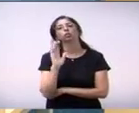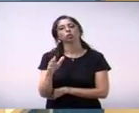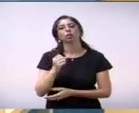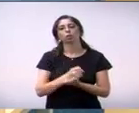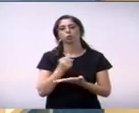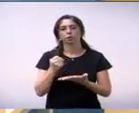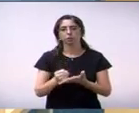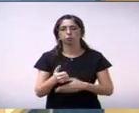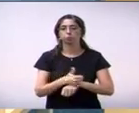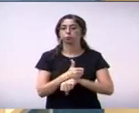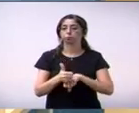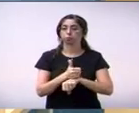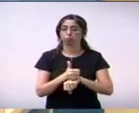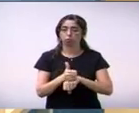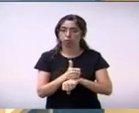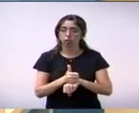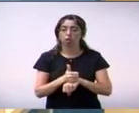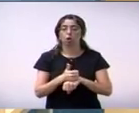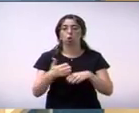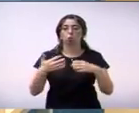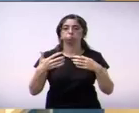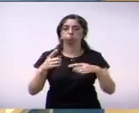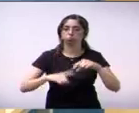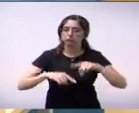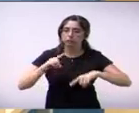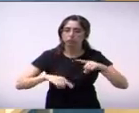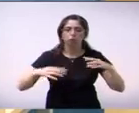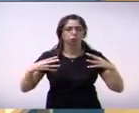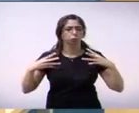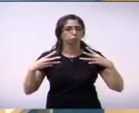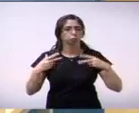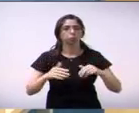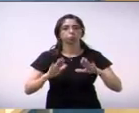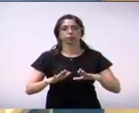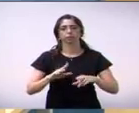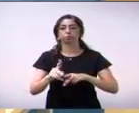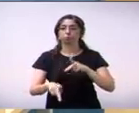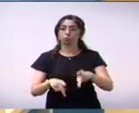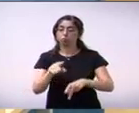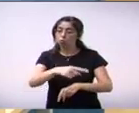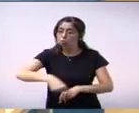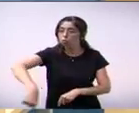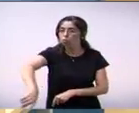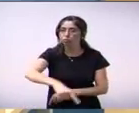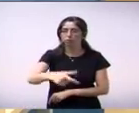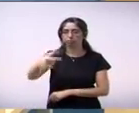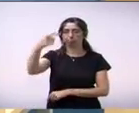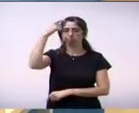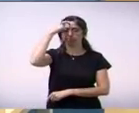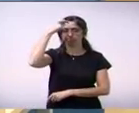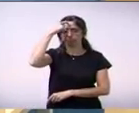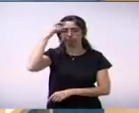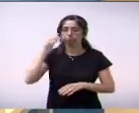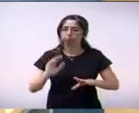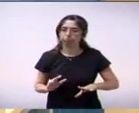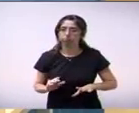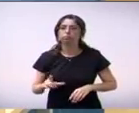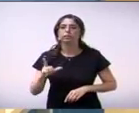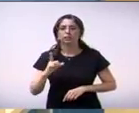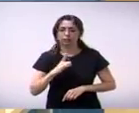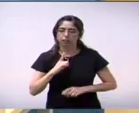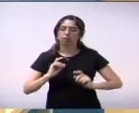equipamento, mas, para deixar a população ciente, que, muito embora tenha toda essa